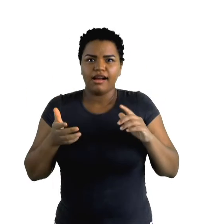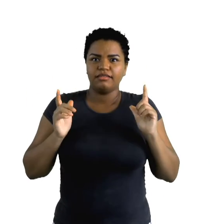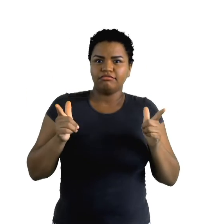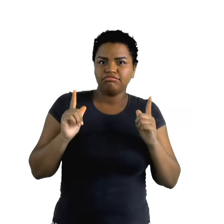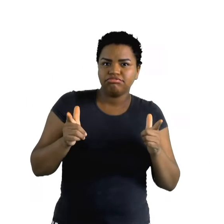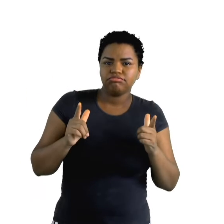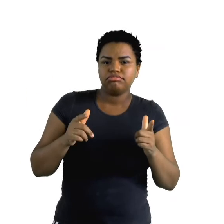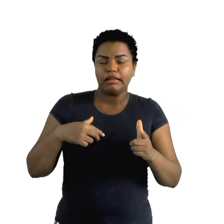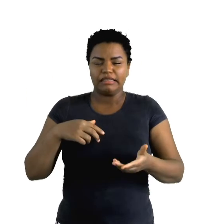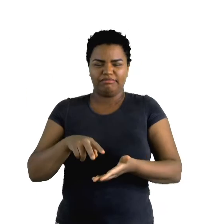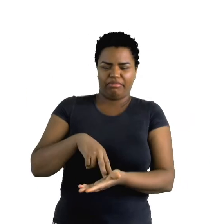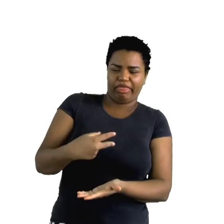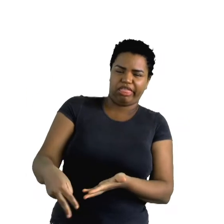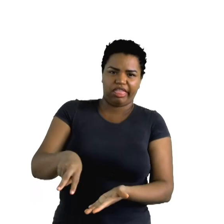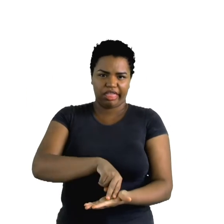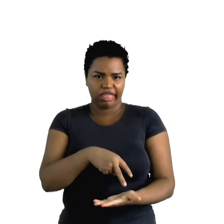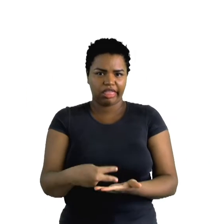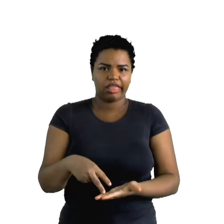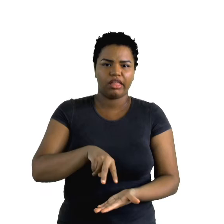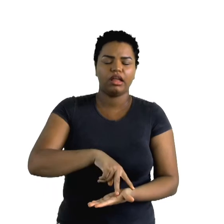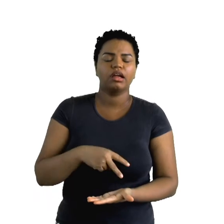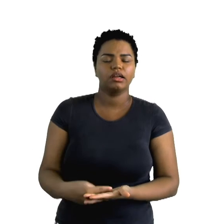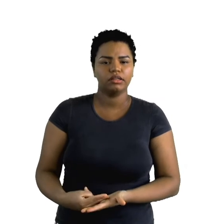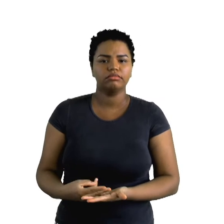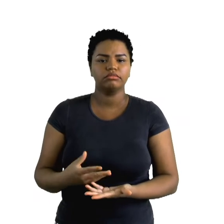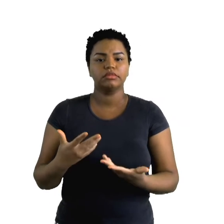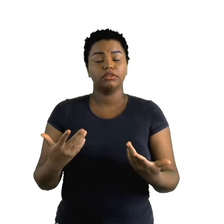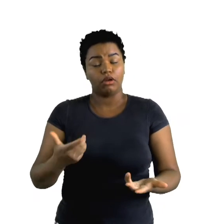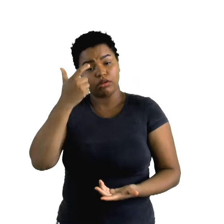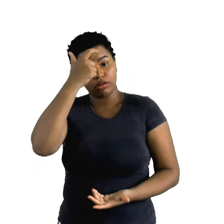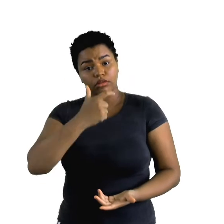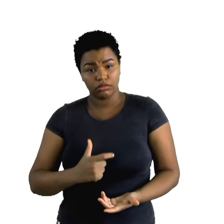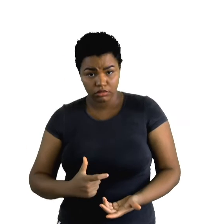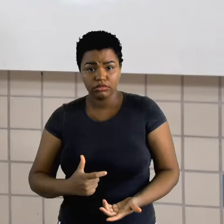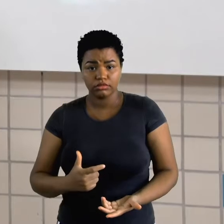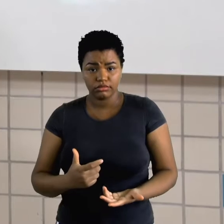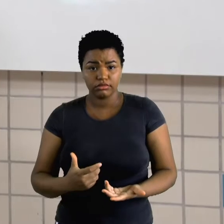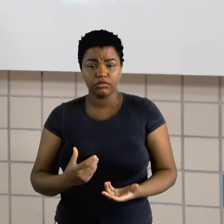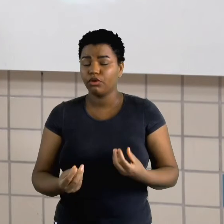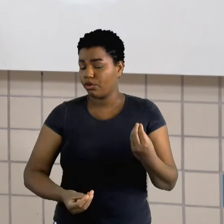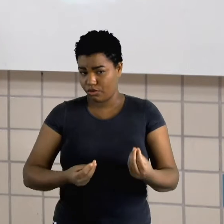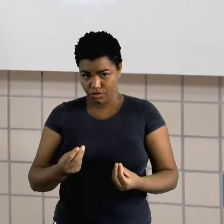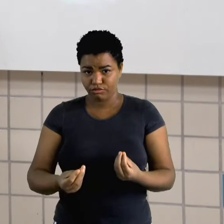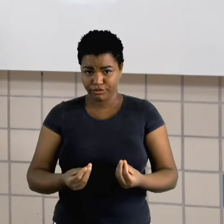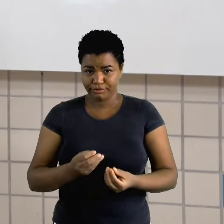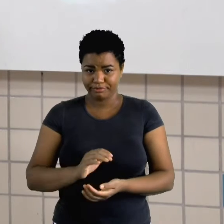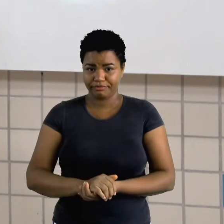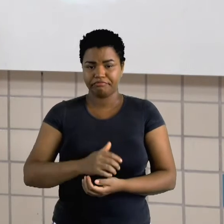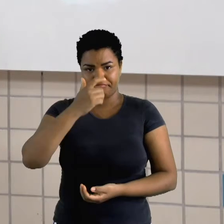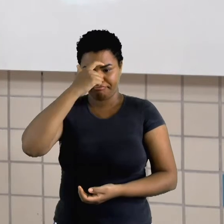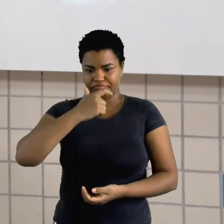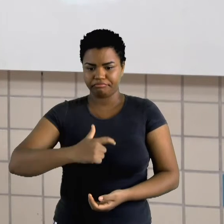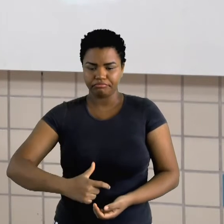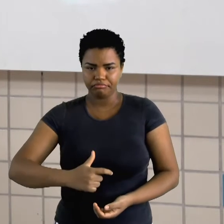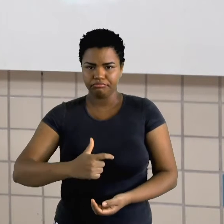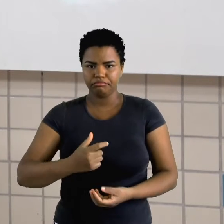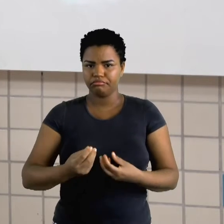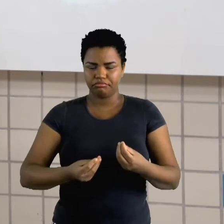É desastrado? Essas daí são as suas personalidades. Como que você é? Personalidade, entendeu?